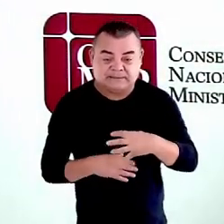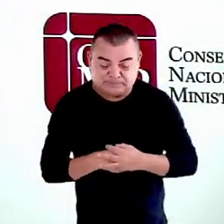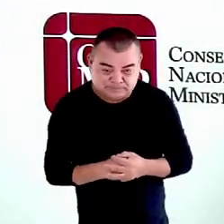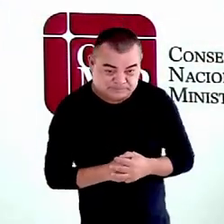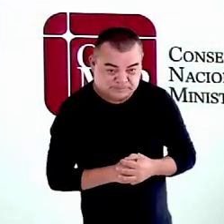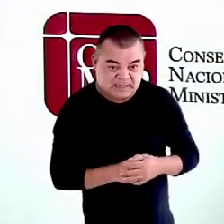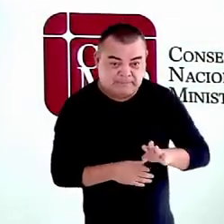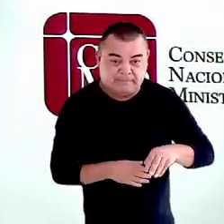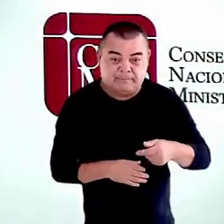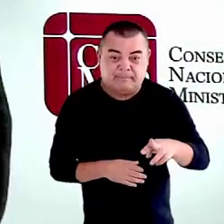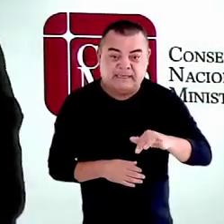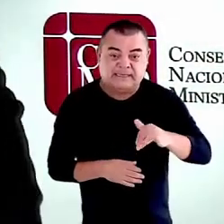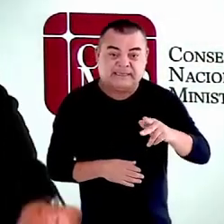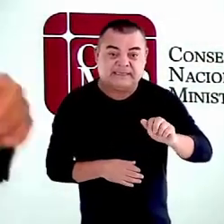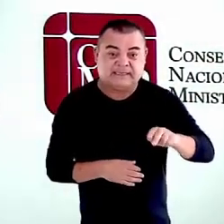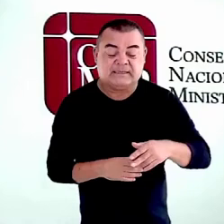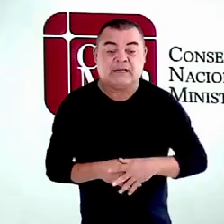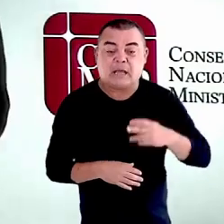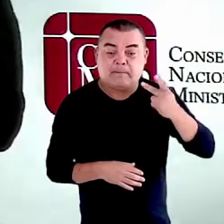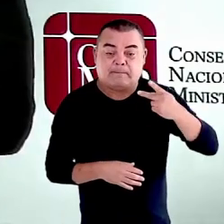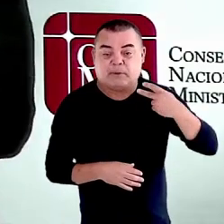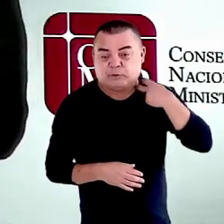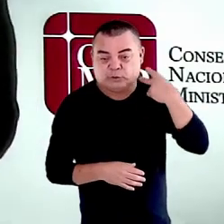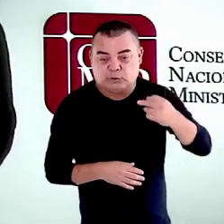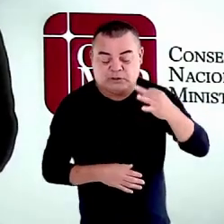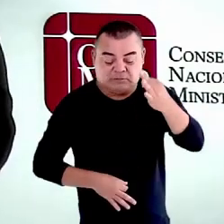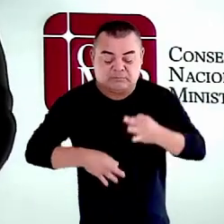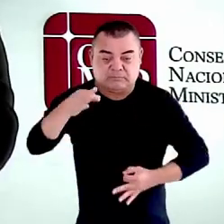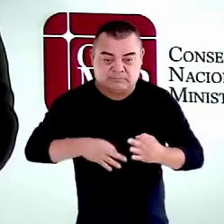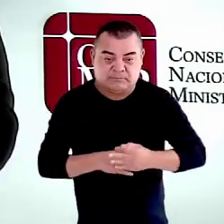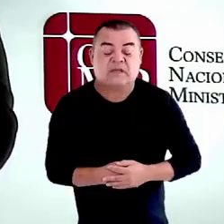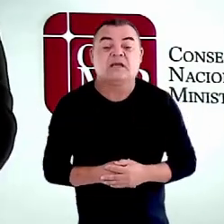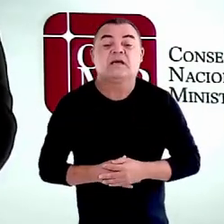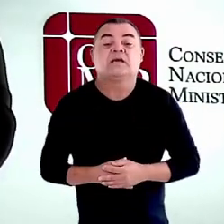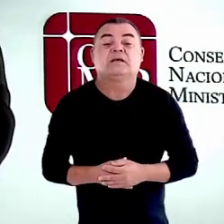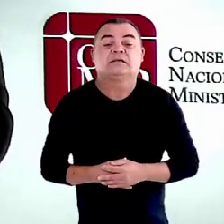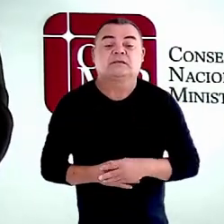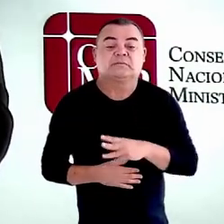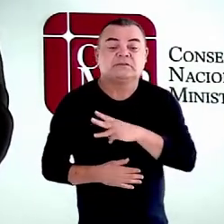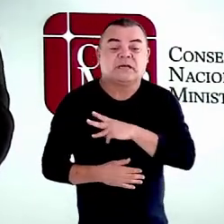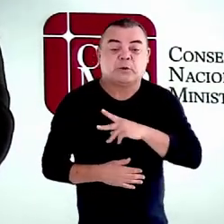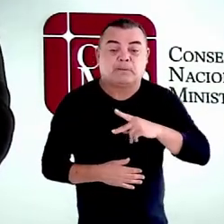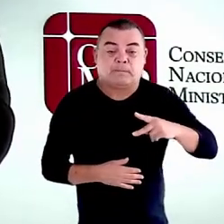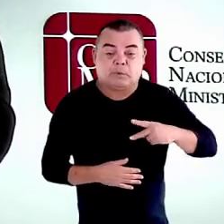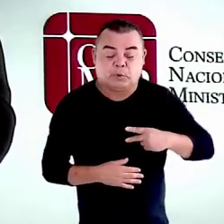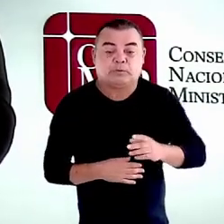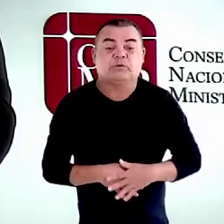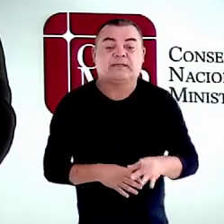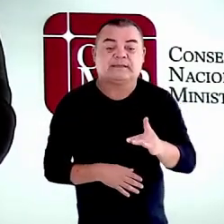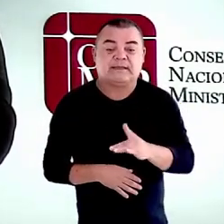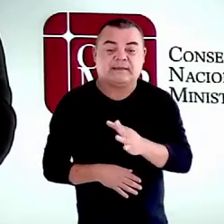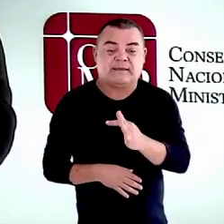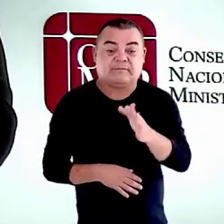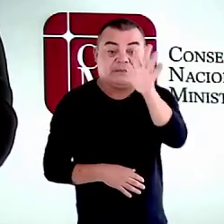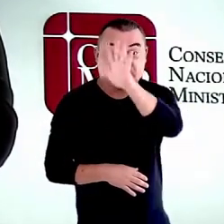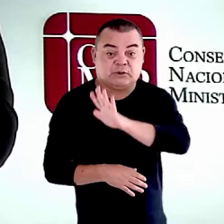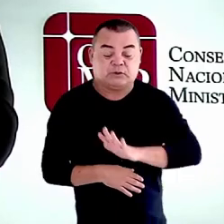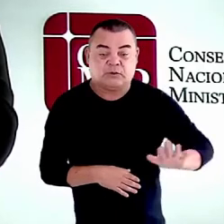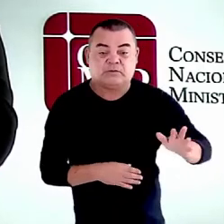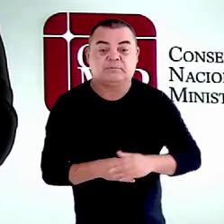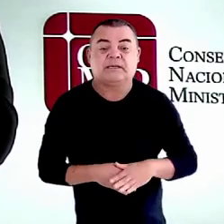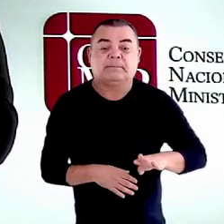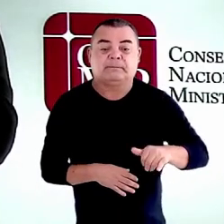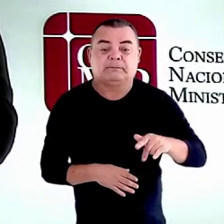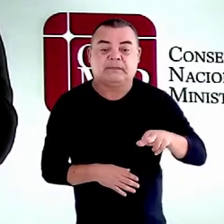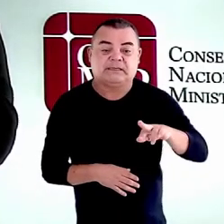Mariana Silva Nunes, Promotora de Justiça do Ministério Público do Distrito Federal e dos Territórios. Miriam Gonçalves Pereira do